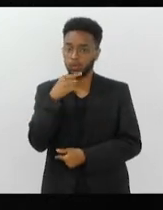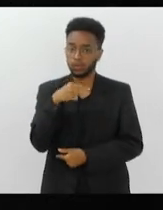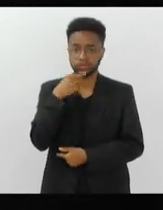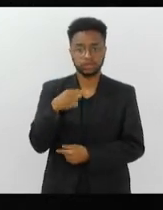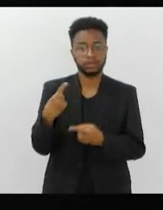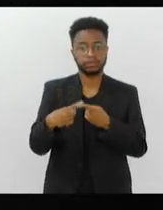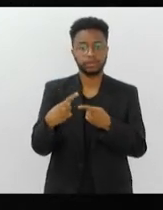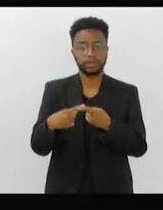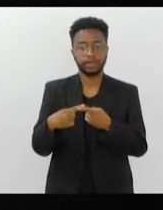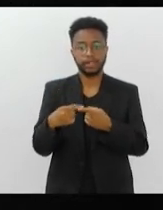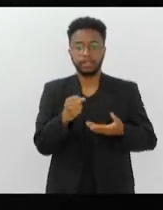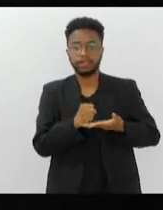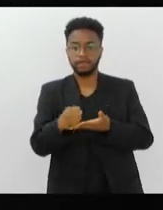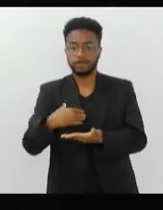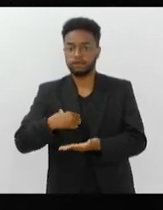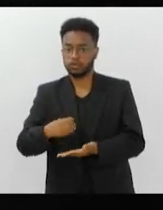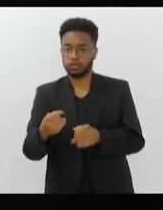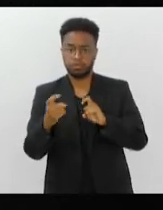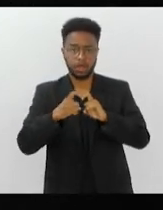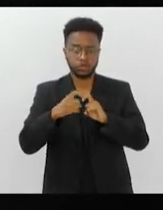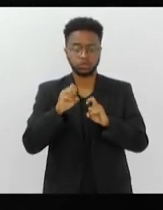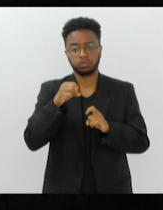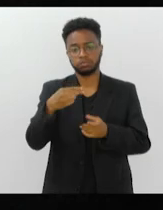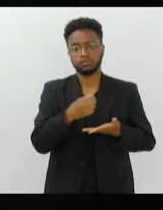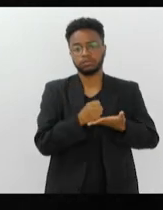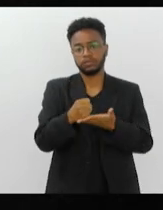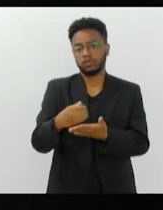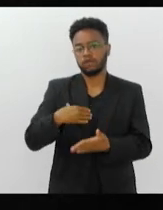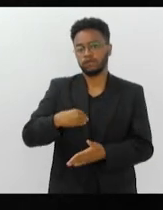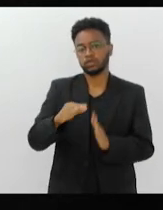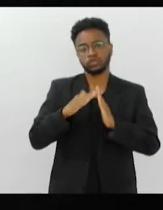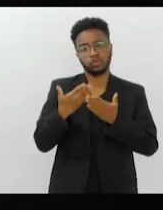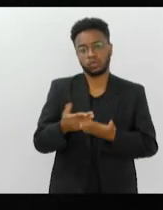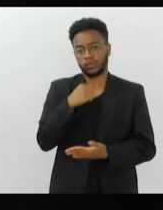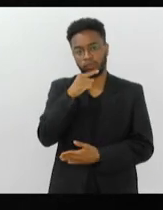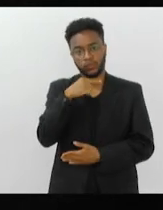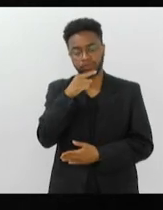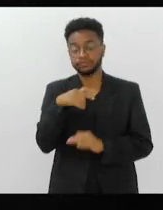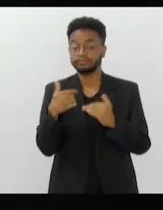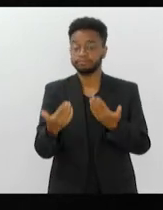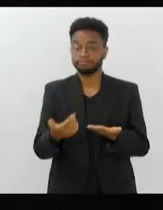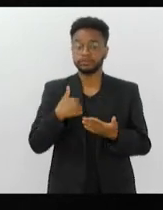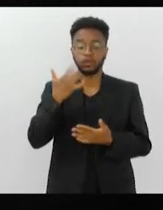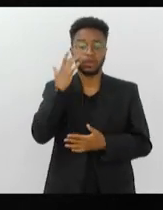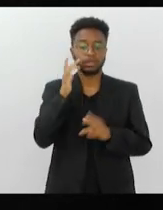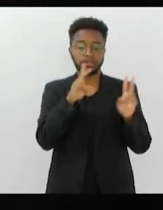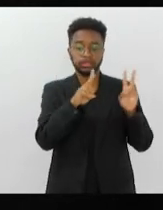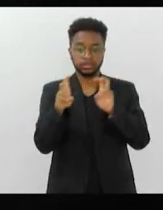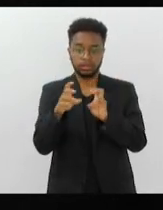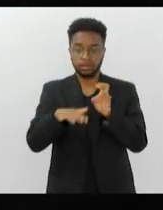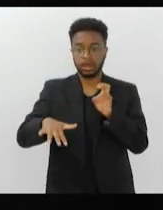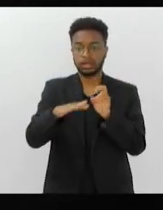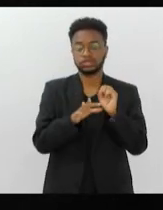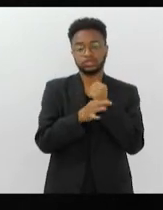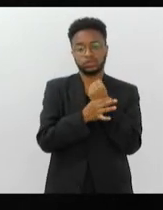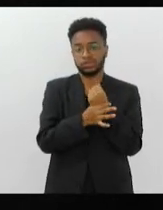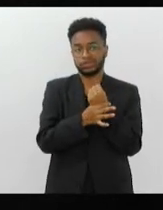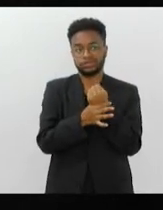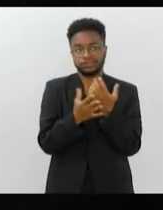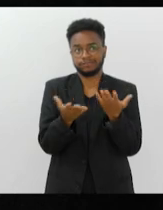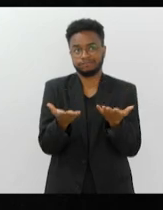sair para levar um filho médico para estudar e não consegue. Então acho que esse tema da área da segurança, eu não faço parte dessa comissão,